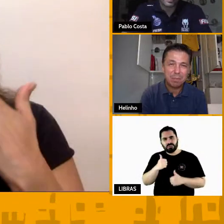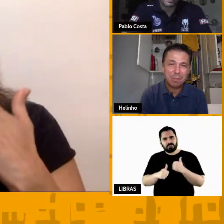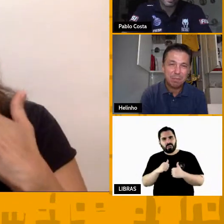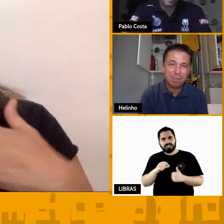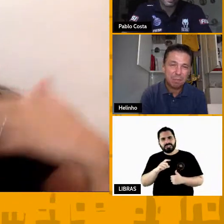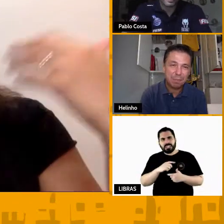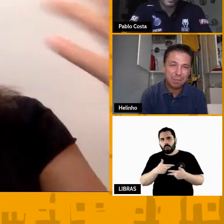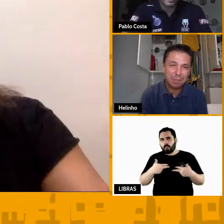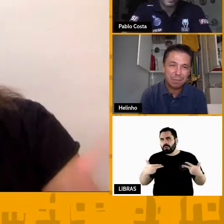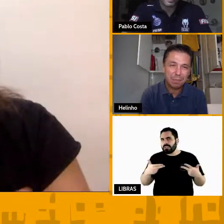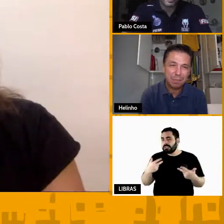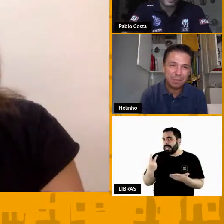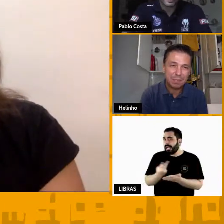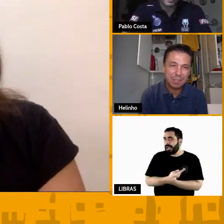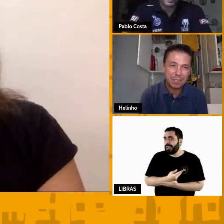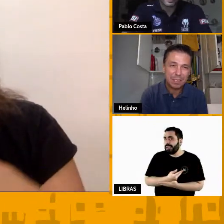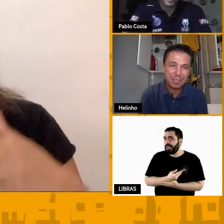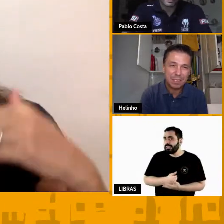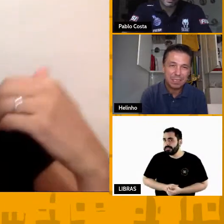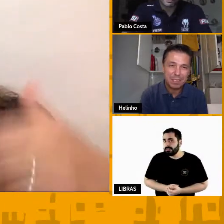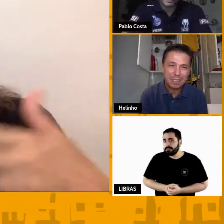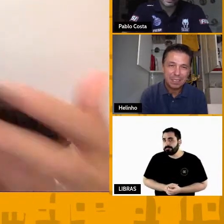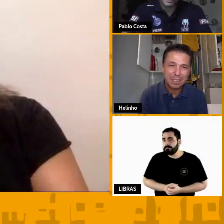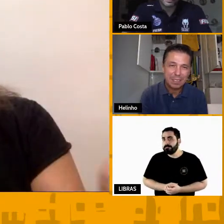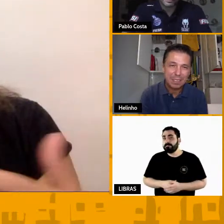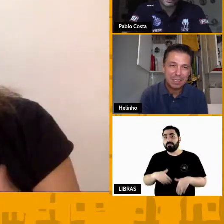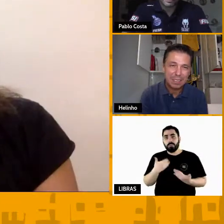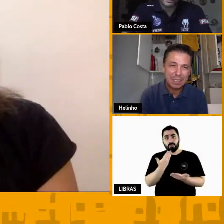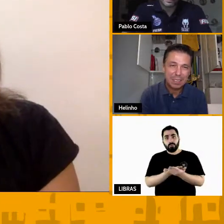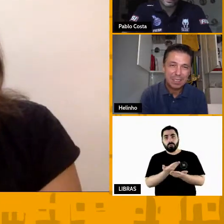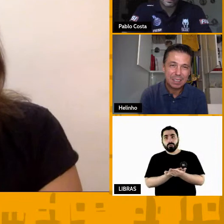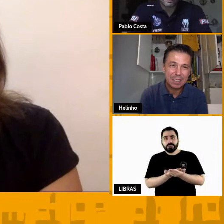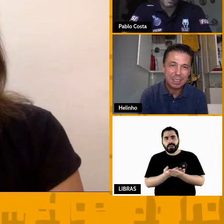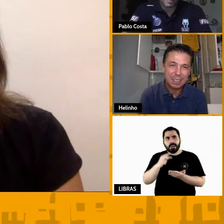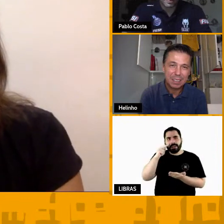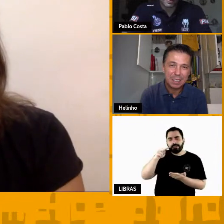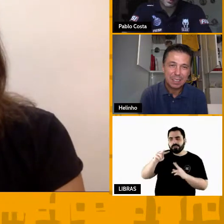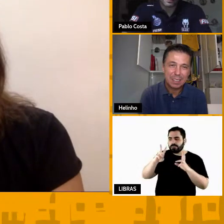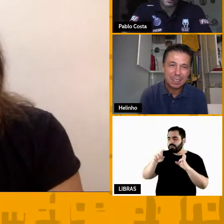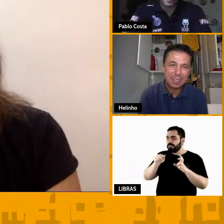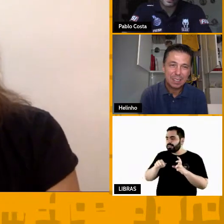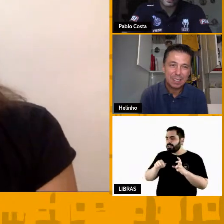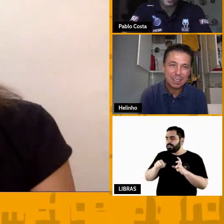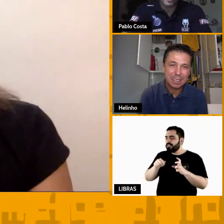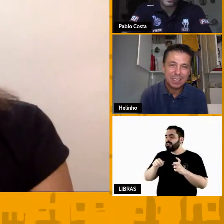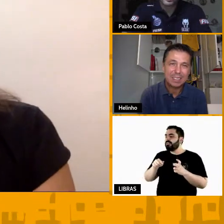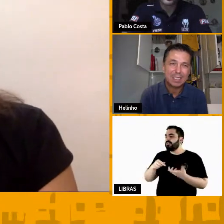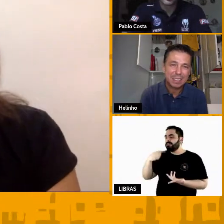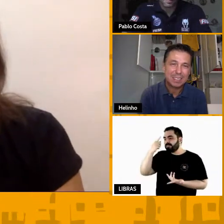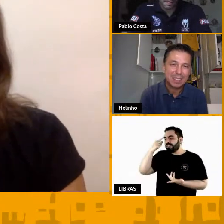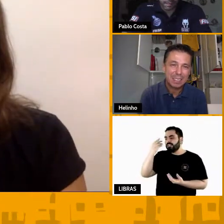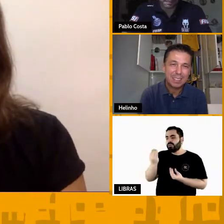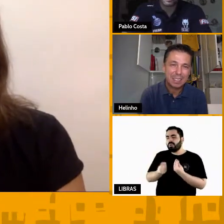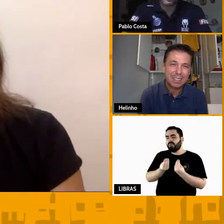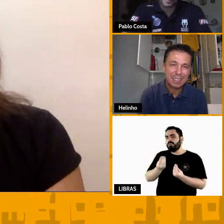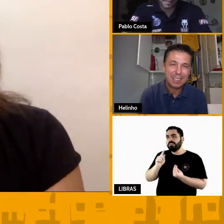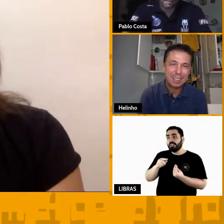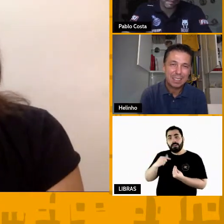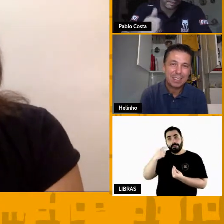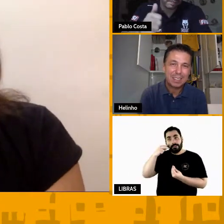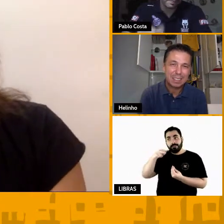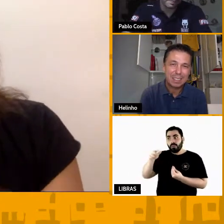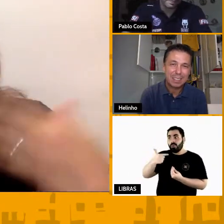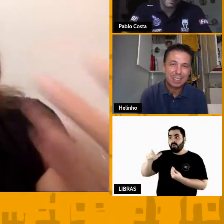E fui estudar, fui para o grupo de psicologia do esporte da faculdade, que por acaso era coordenado pelo professor Dante de Rose, que é um basqueteiro também,